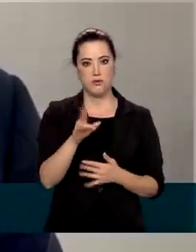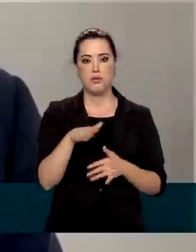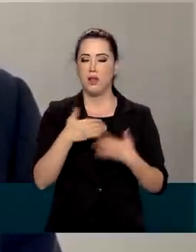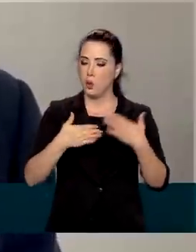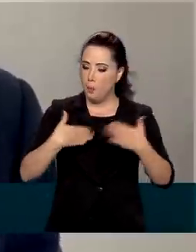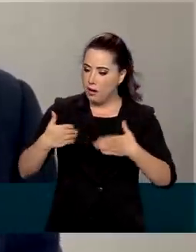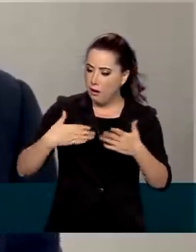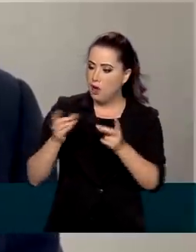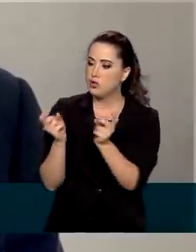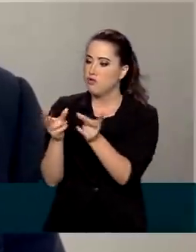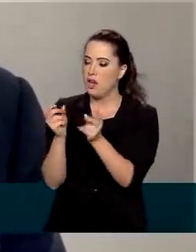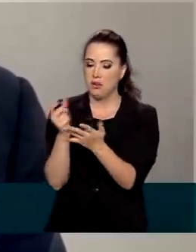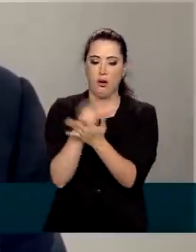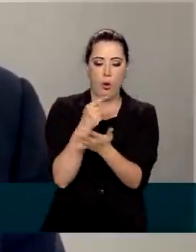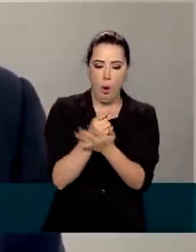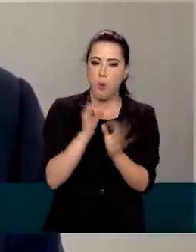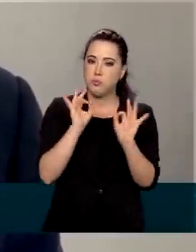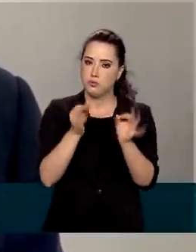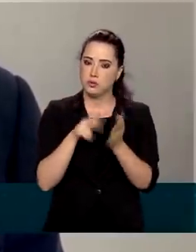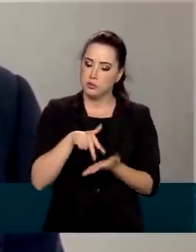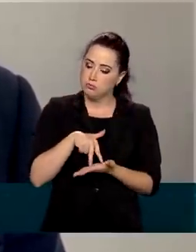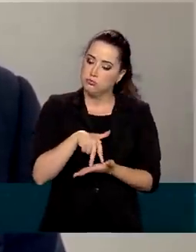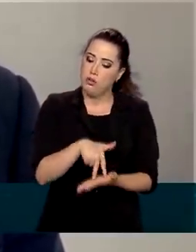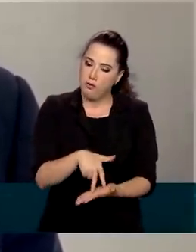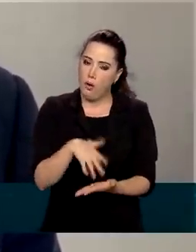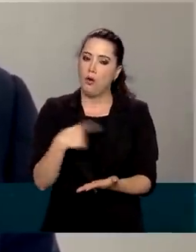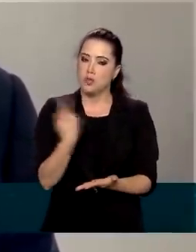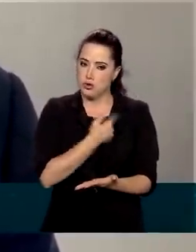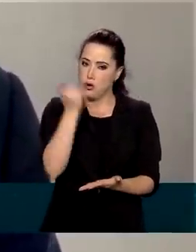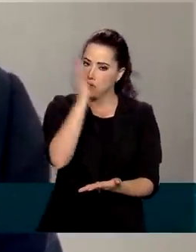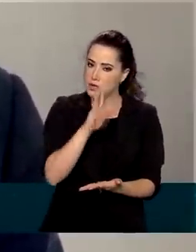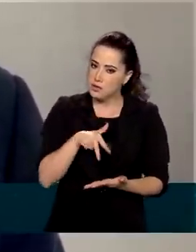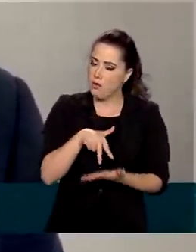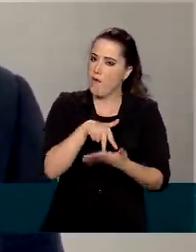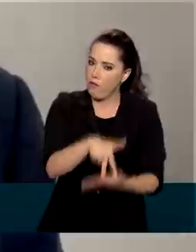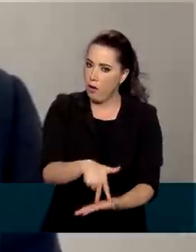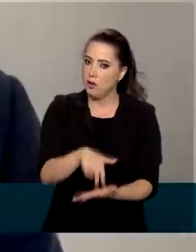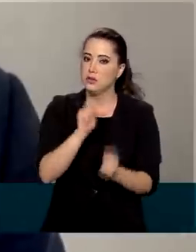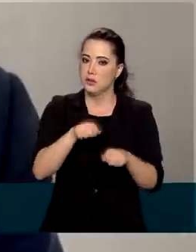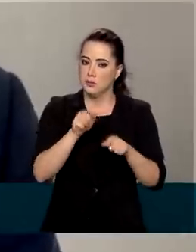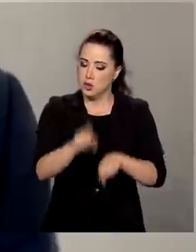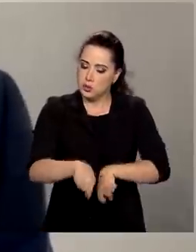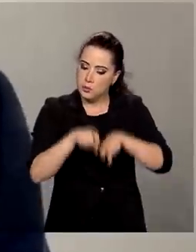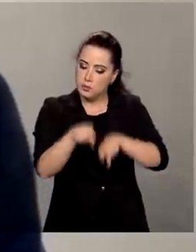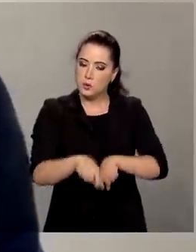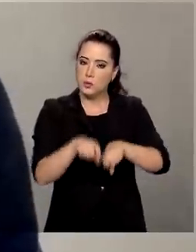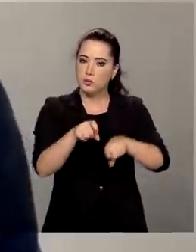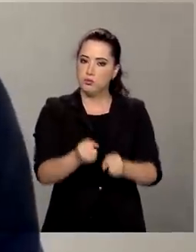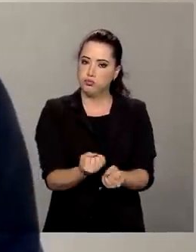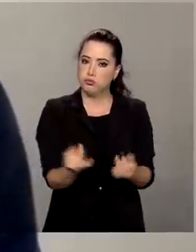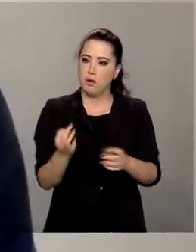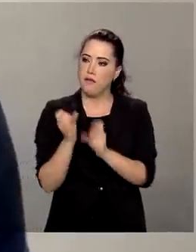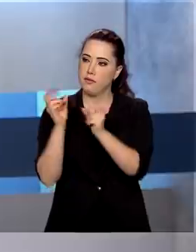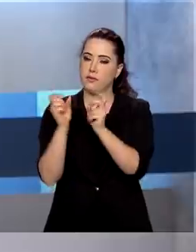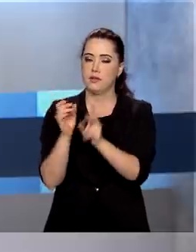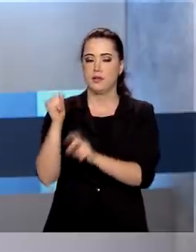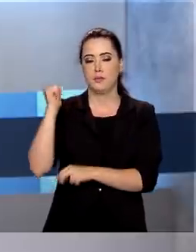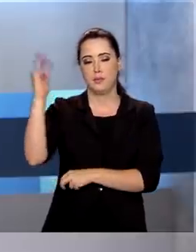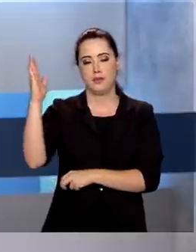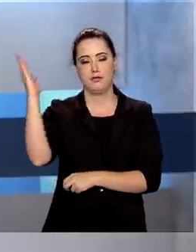e nos coloca firmemente na condição de grande produtor e de grande exportador mundial.